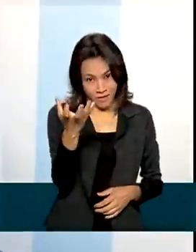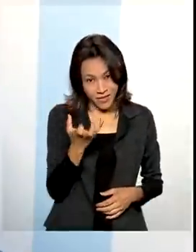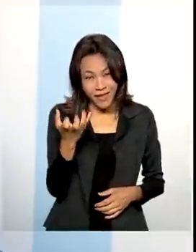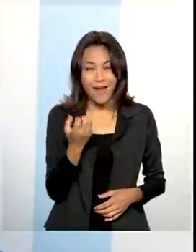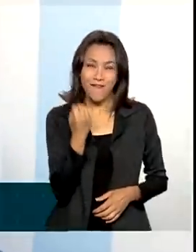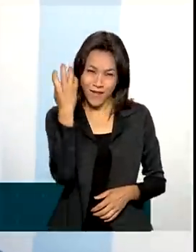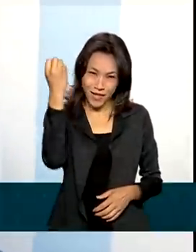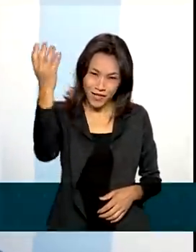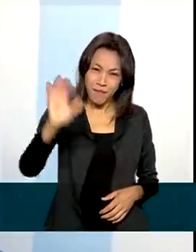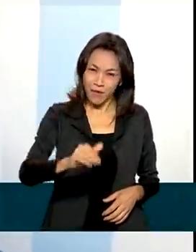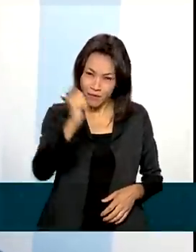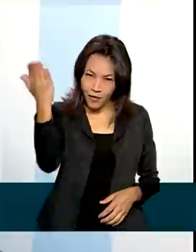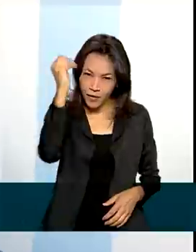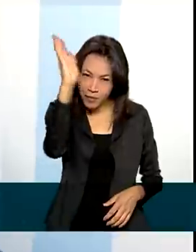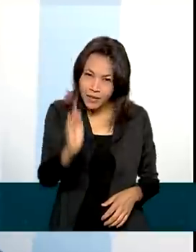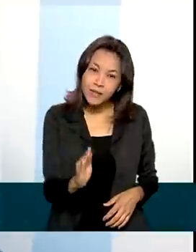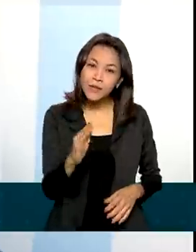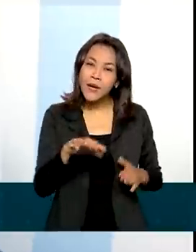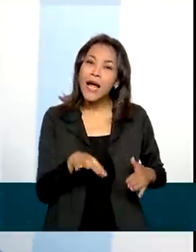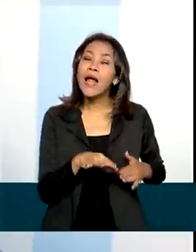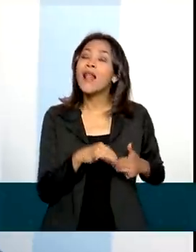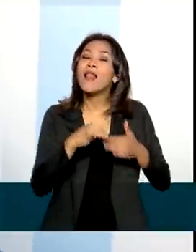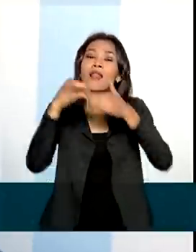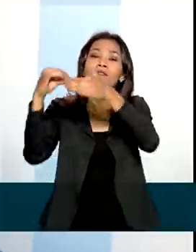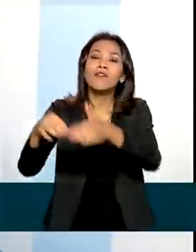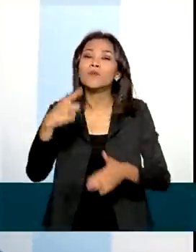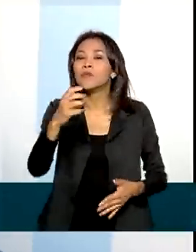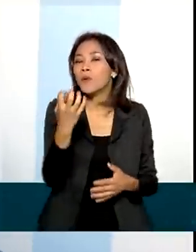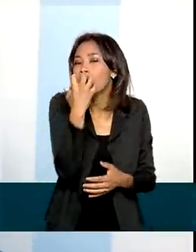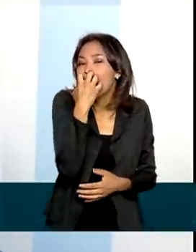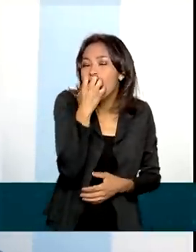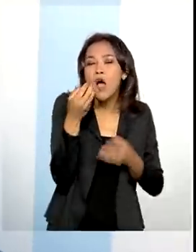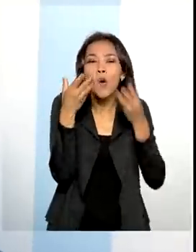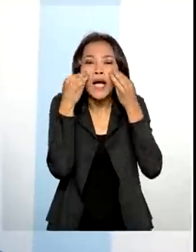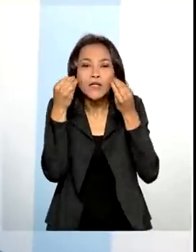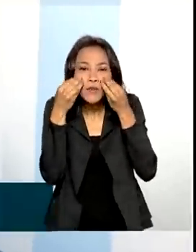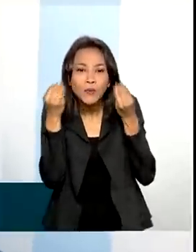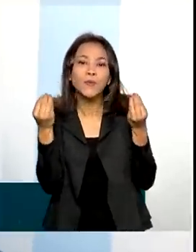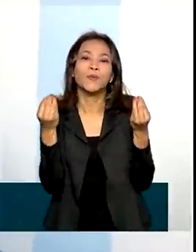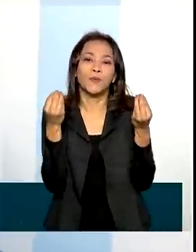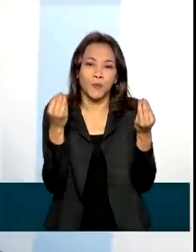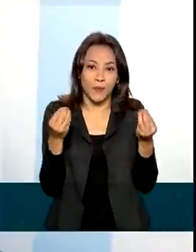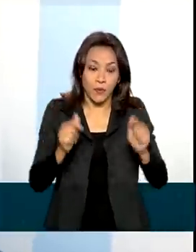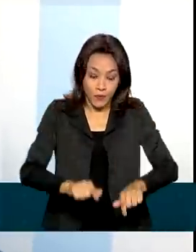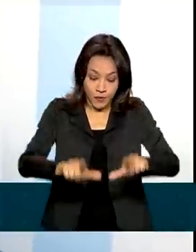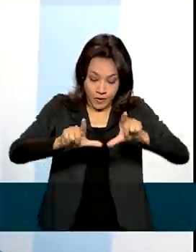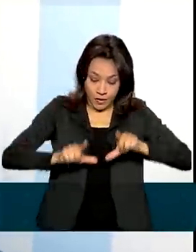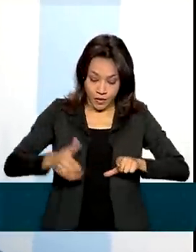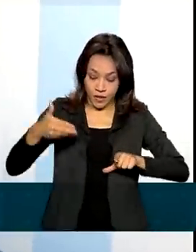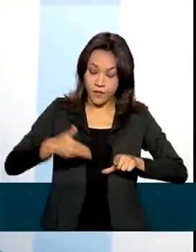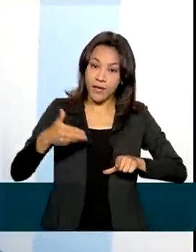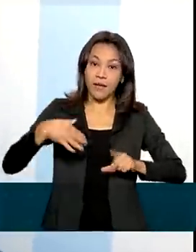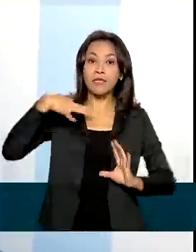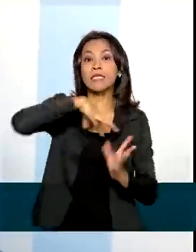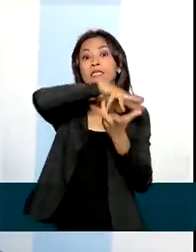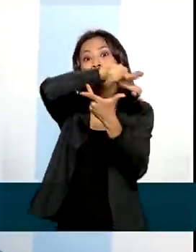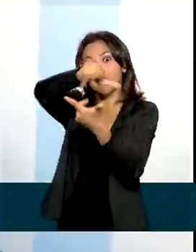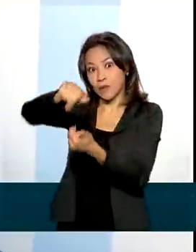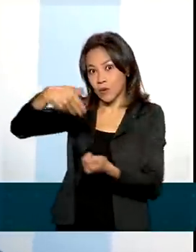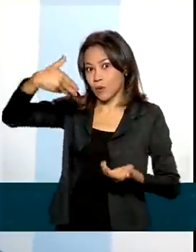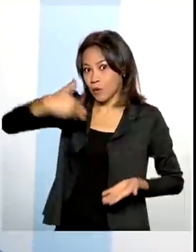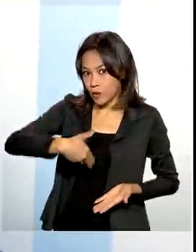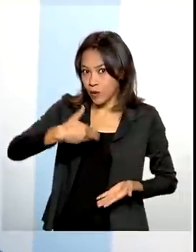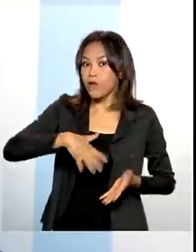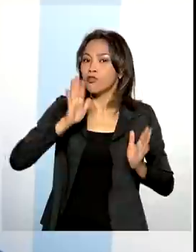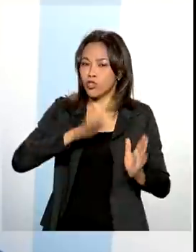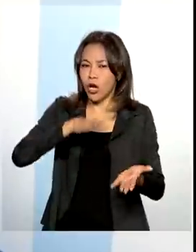uma viagem internacional levando o seu cãozinho ou seu gatinho, o certificado veterinário internacional já pode